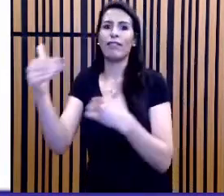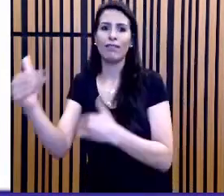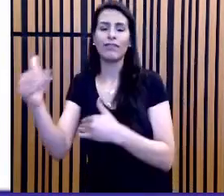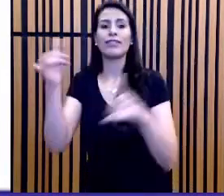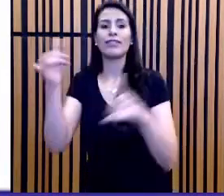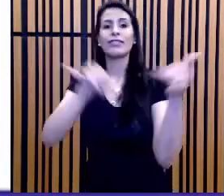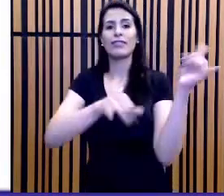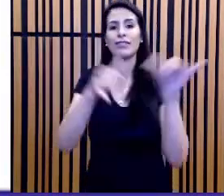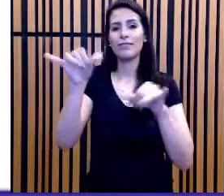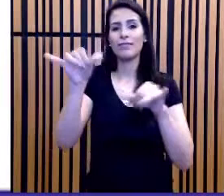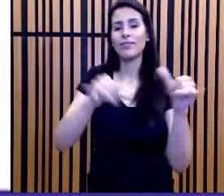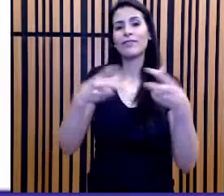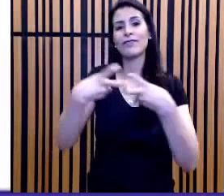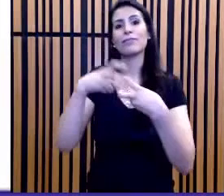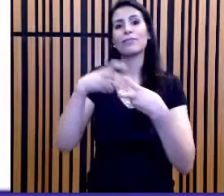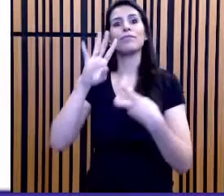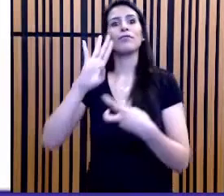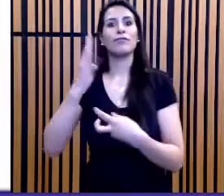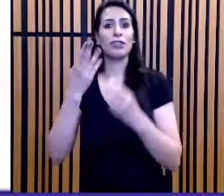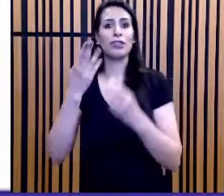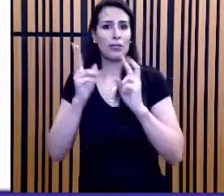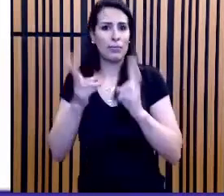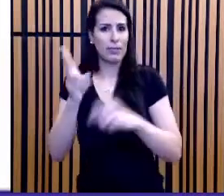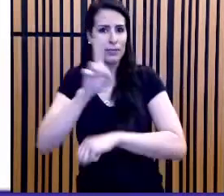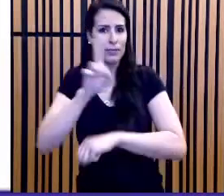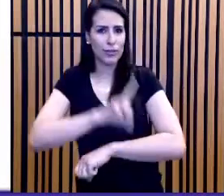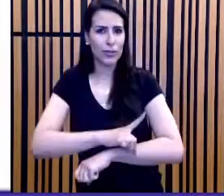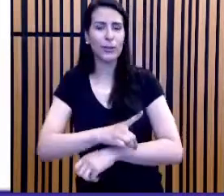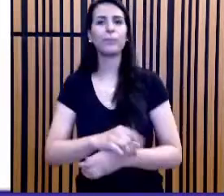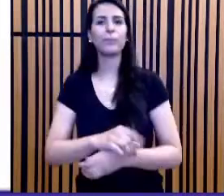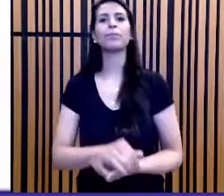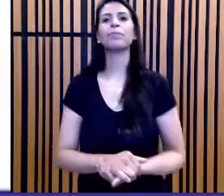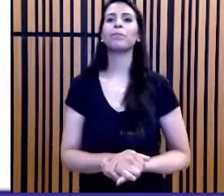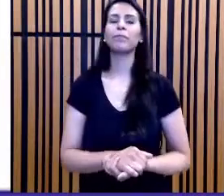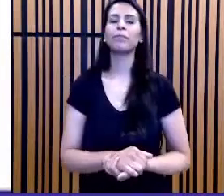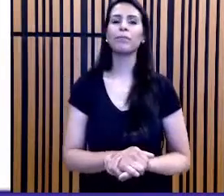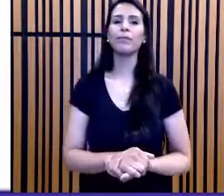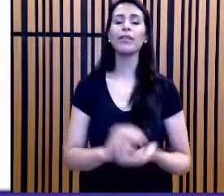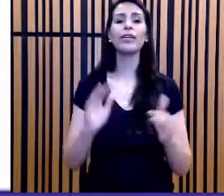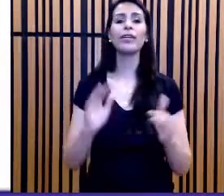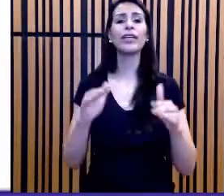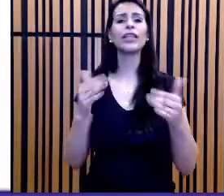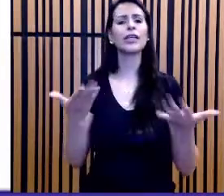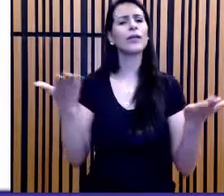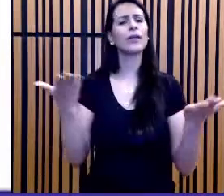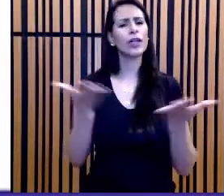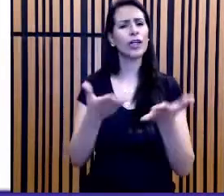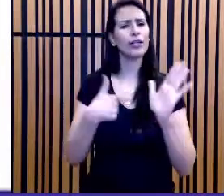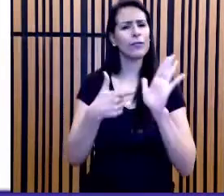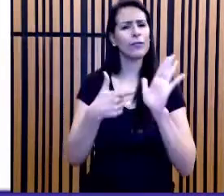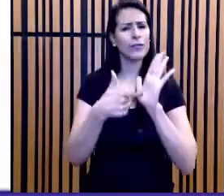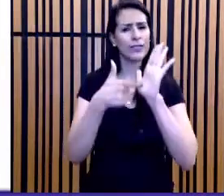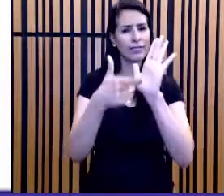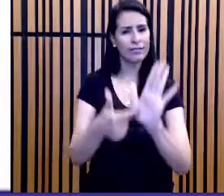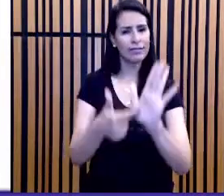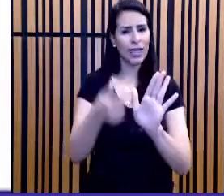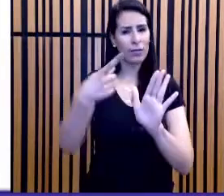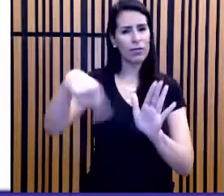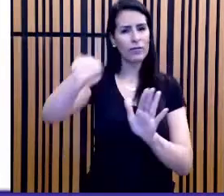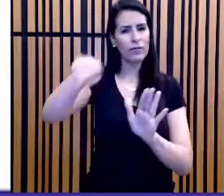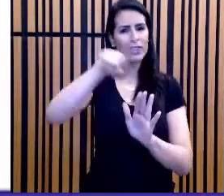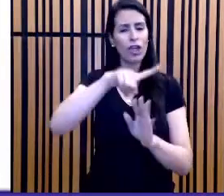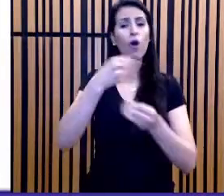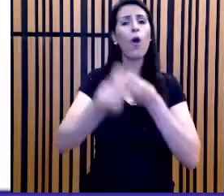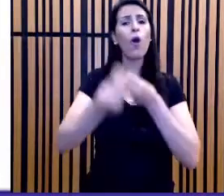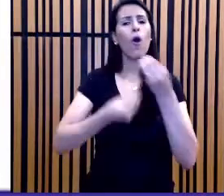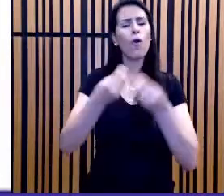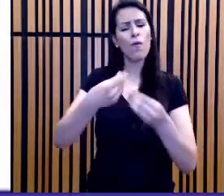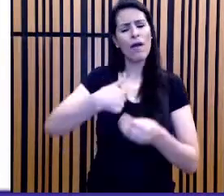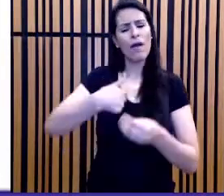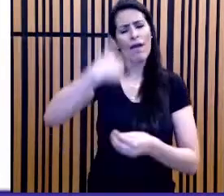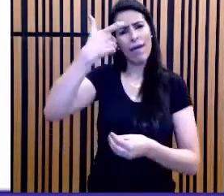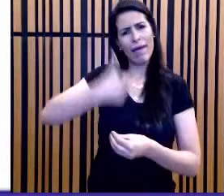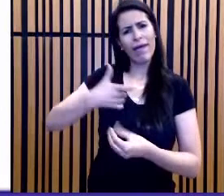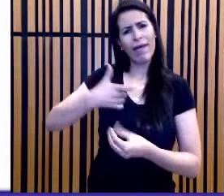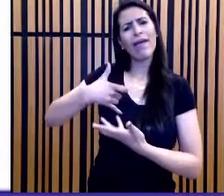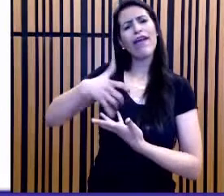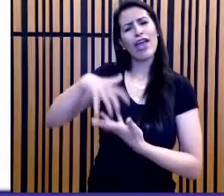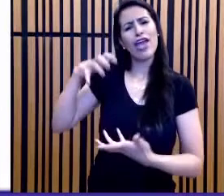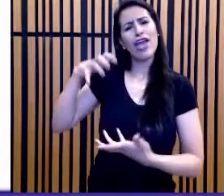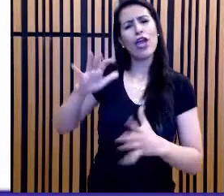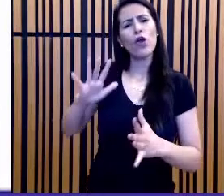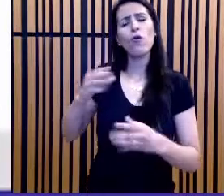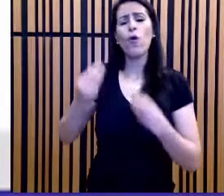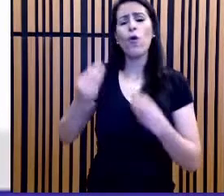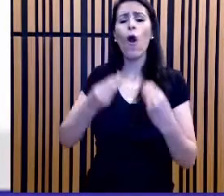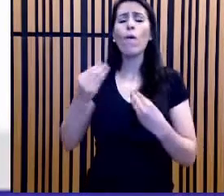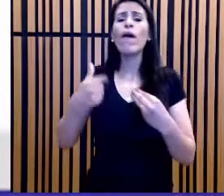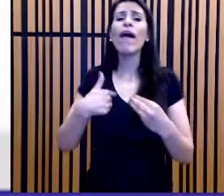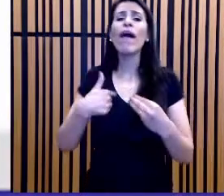alguns exemplos para vocês verem isso funcionando na prática. Como é que o véio aqui resolveria cada uma das questões do Enem a